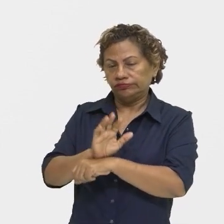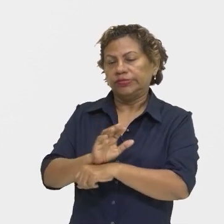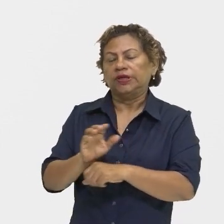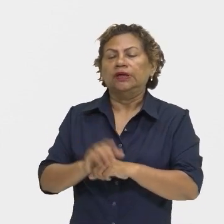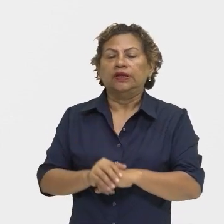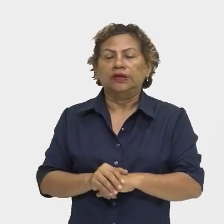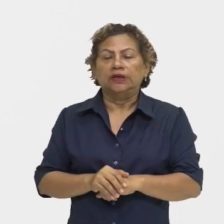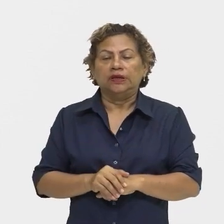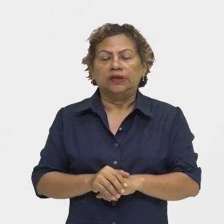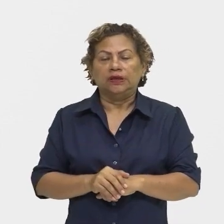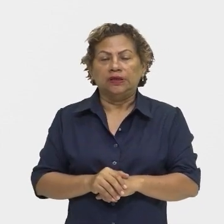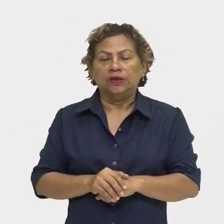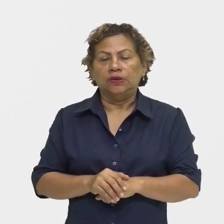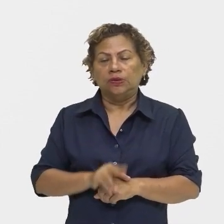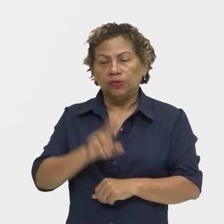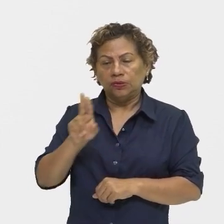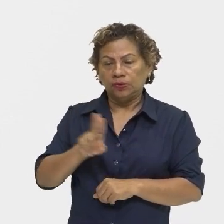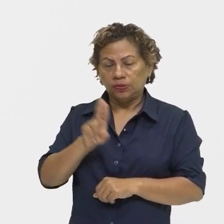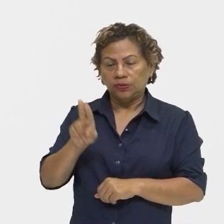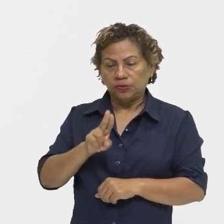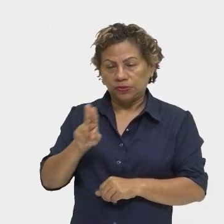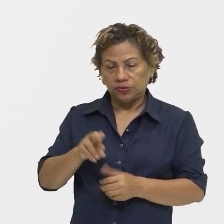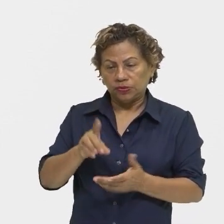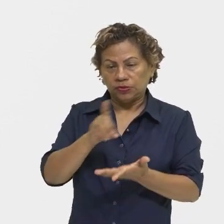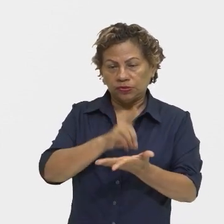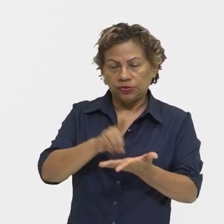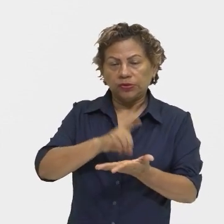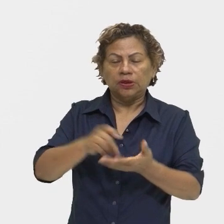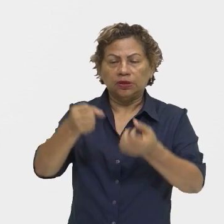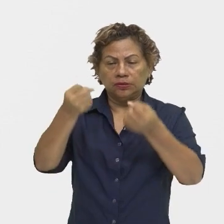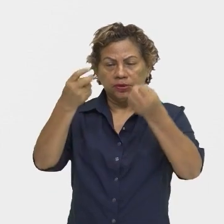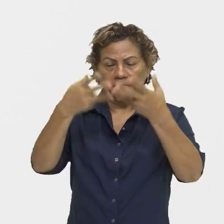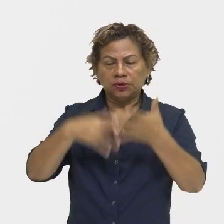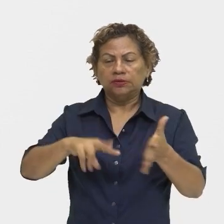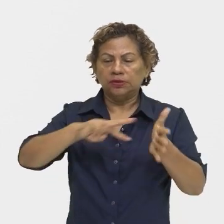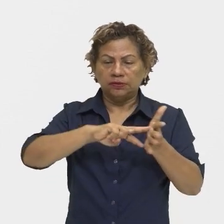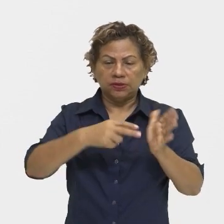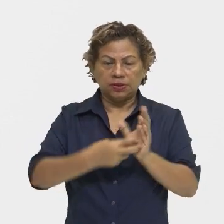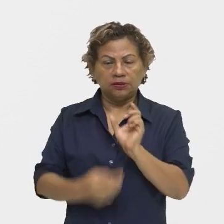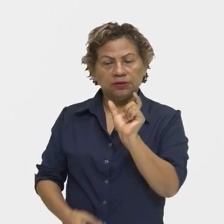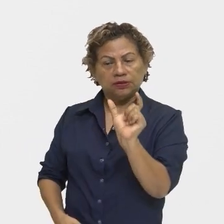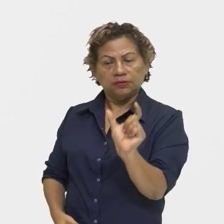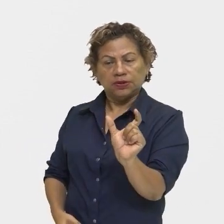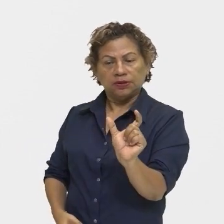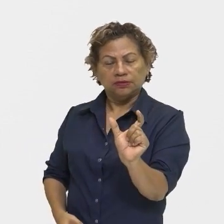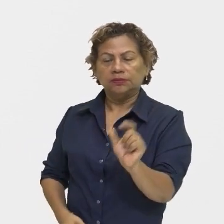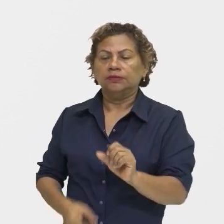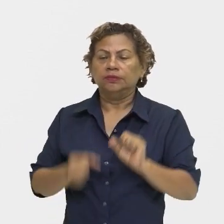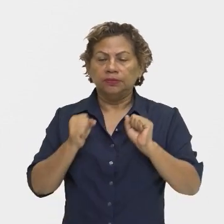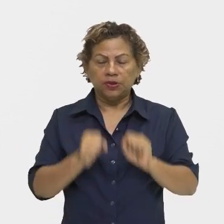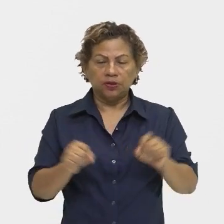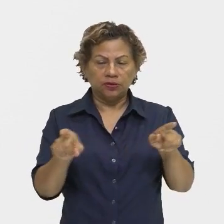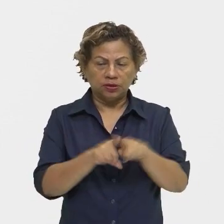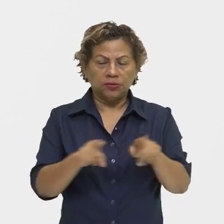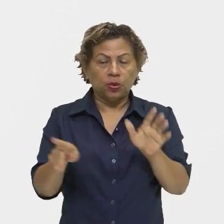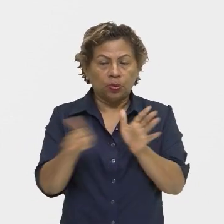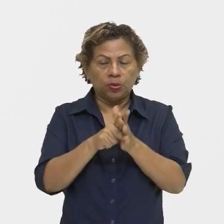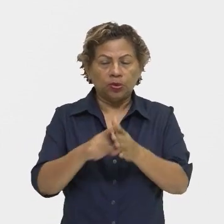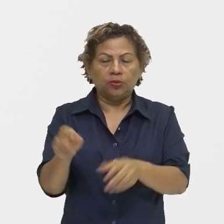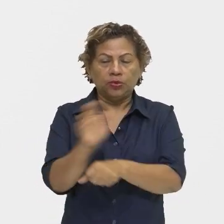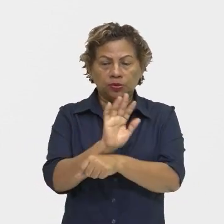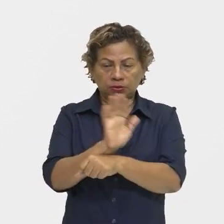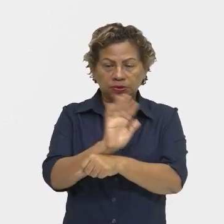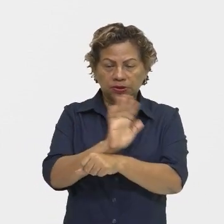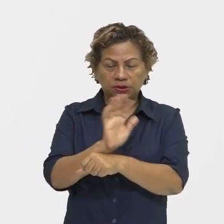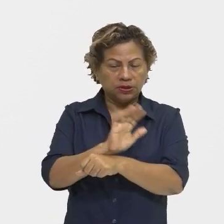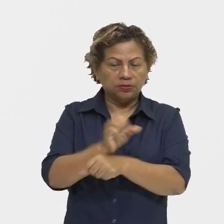o uso do dicionário, né? Para explicar o significado de uma palavra. Pode ser o próprio cinema, explicando